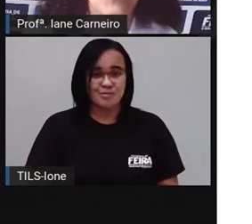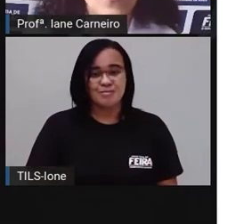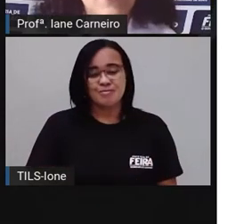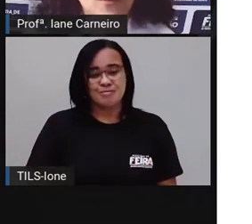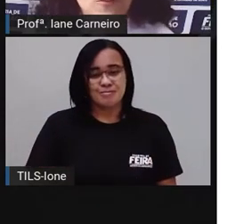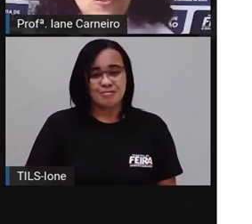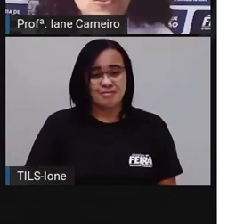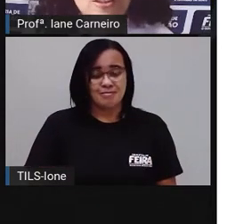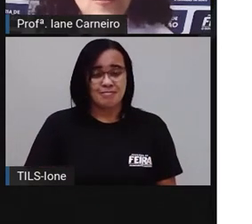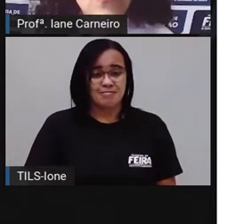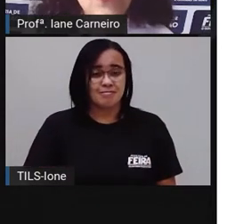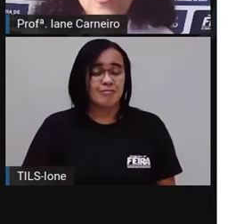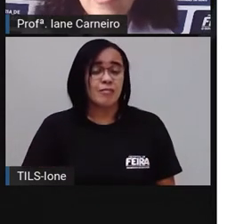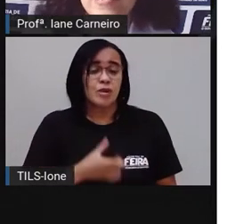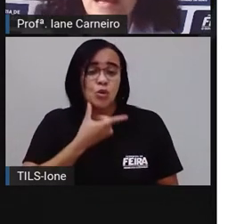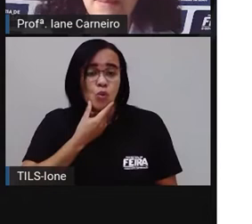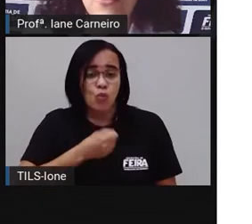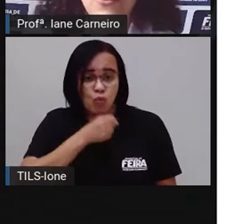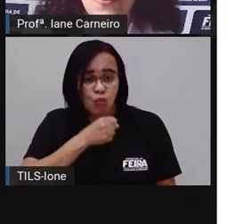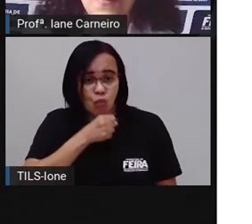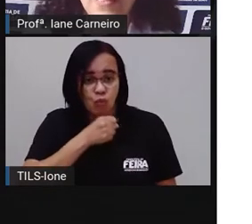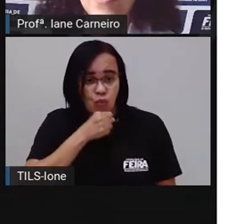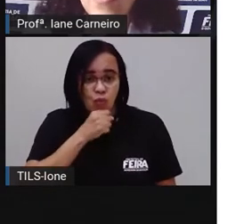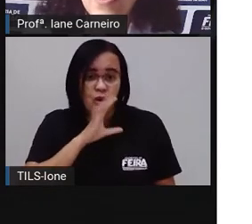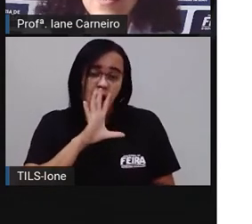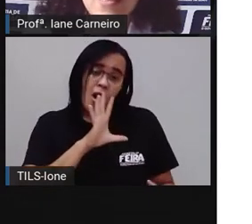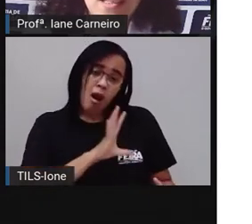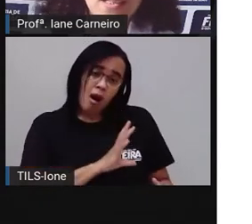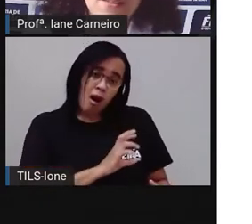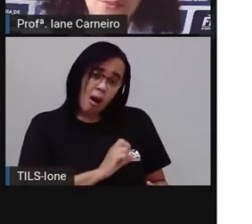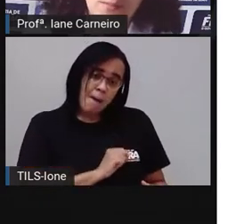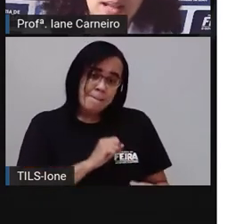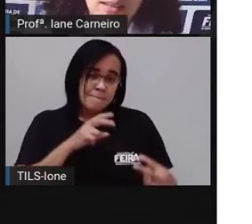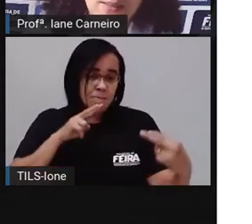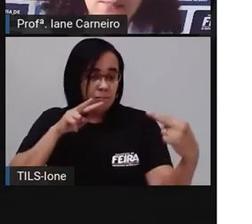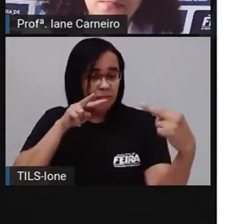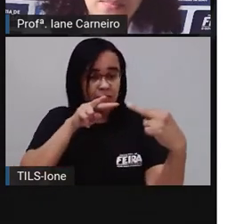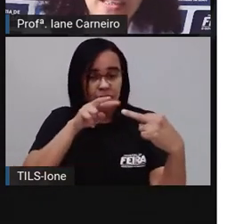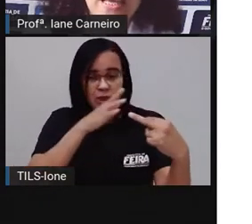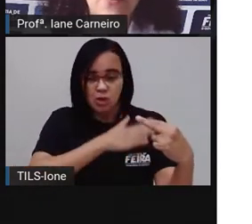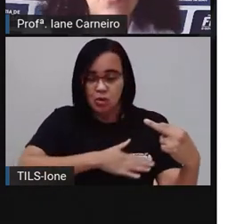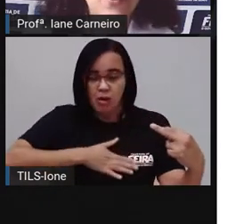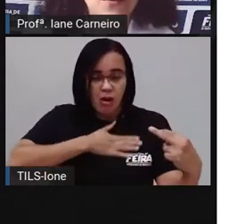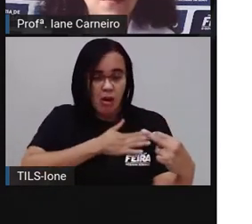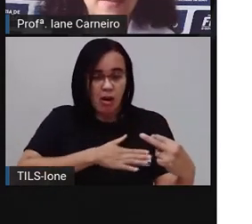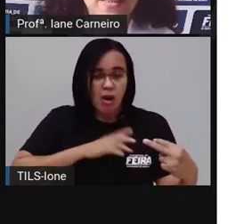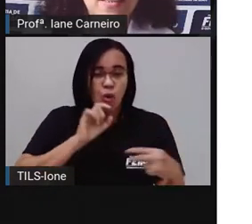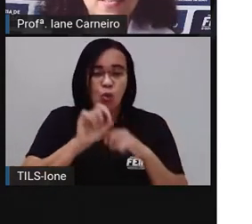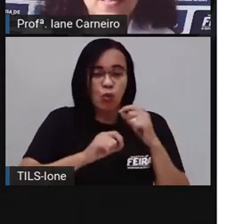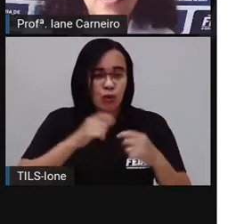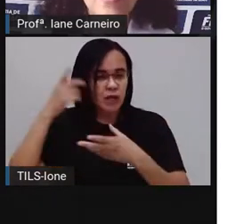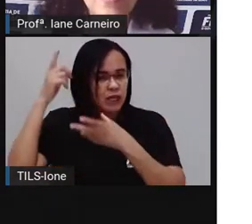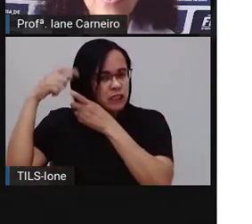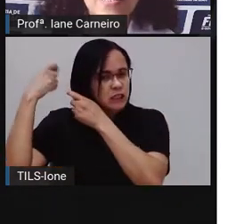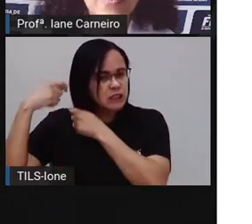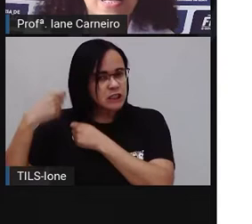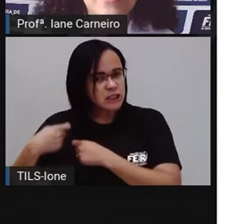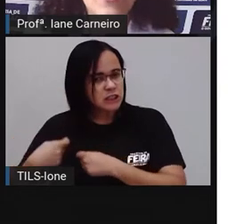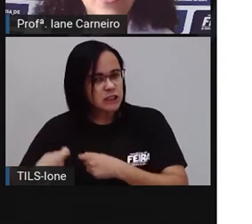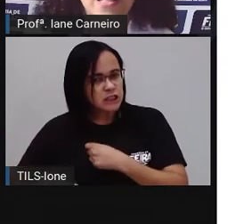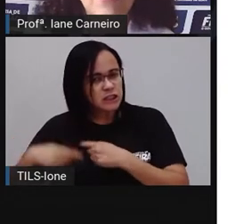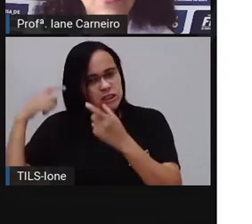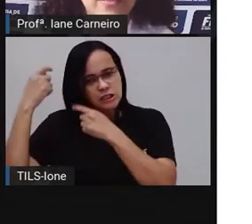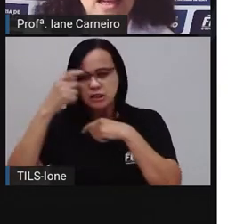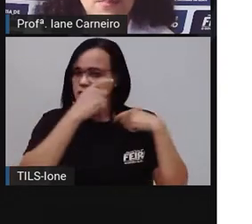O avô Agostinho diz que se apaixonou pelas tranças da avó Marli, que eram muito compridas e que ele